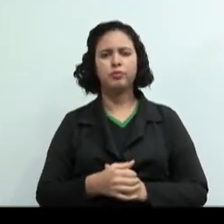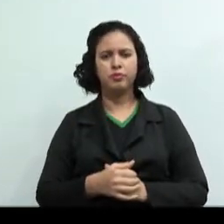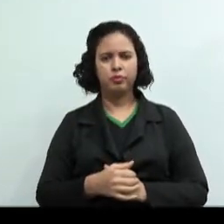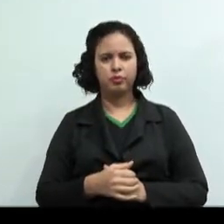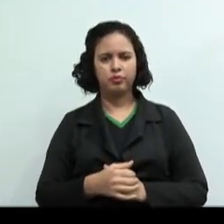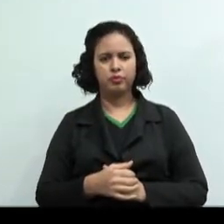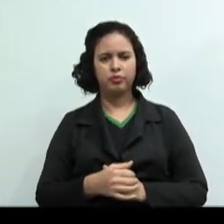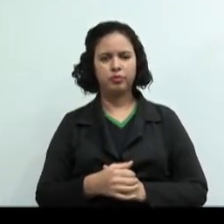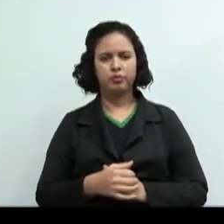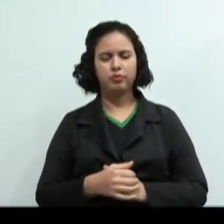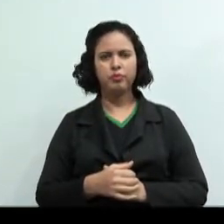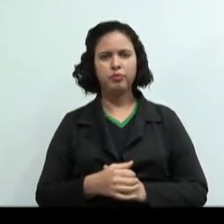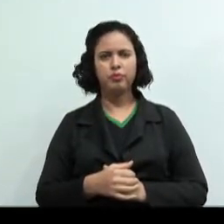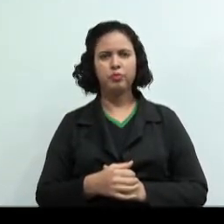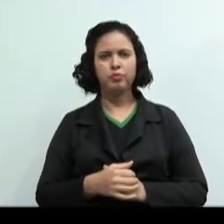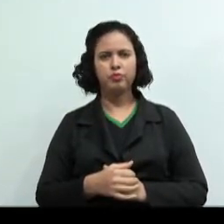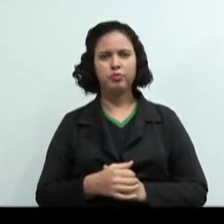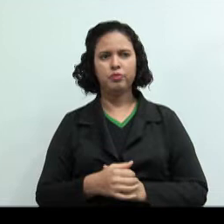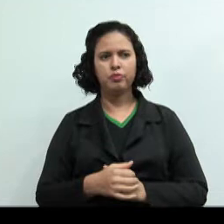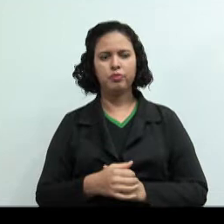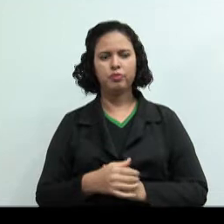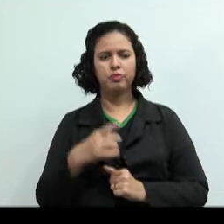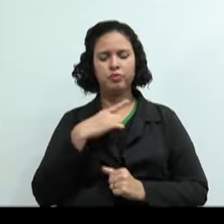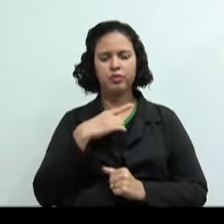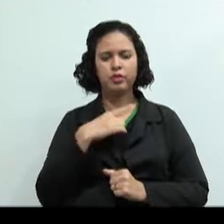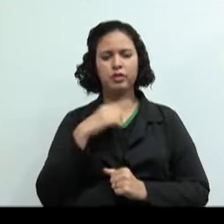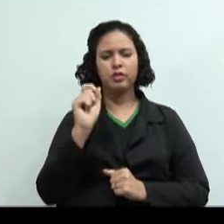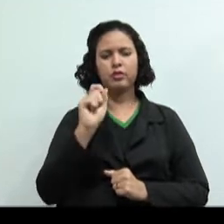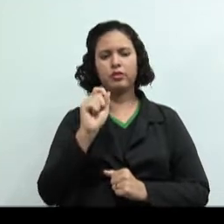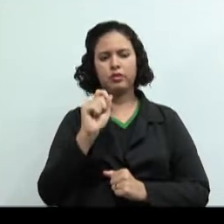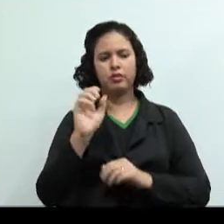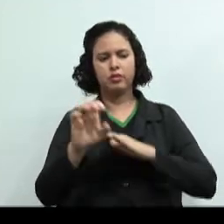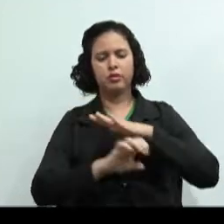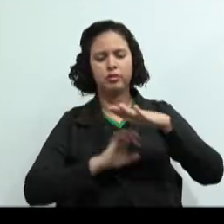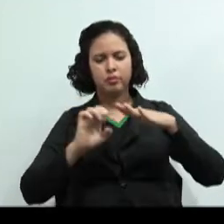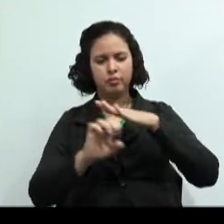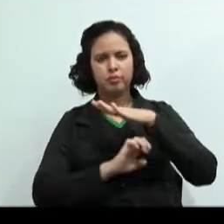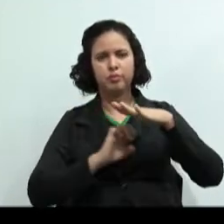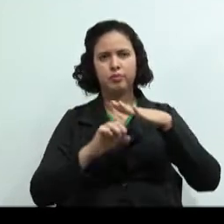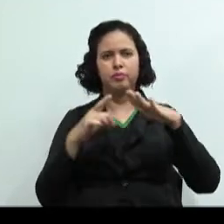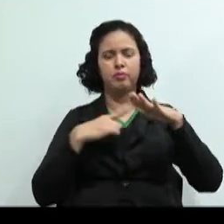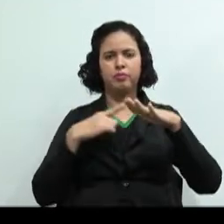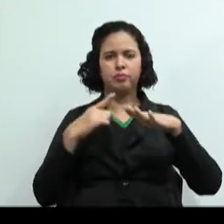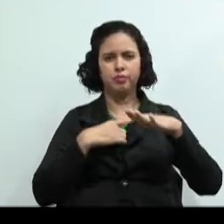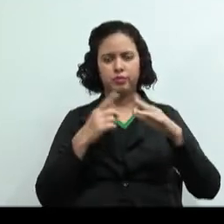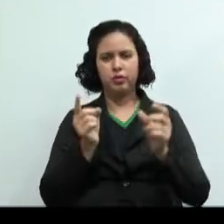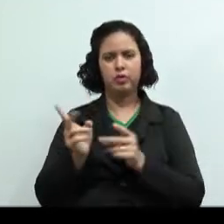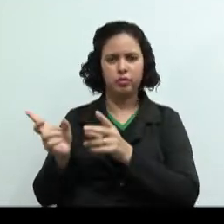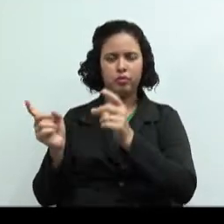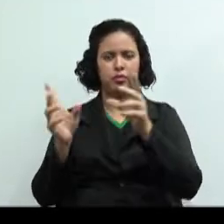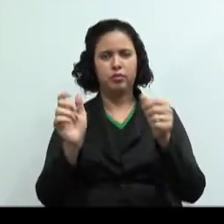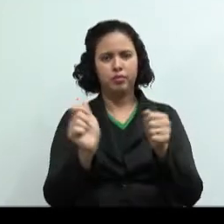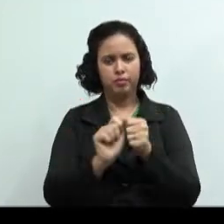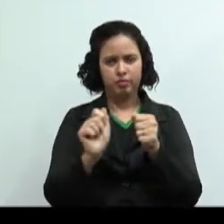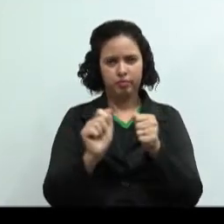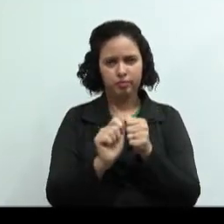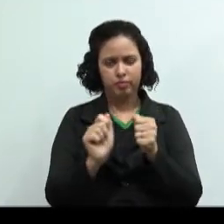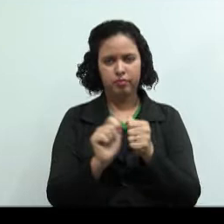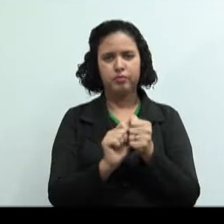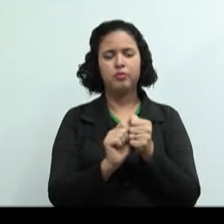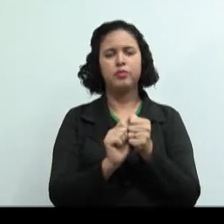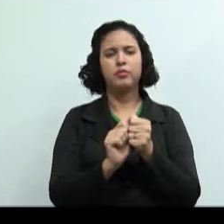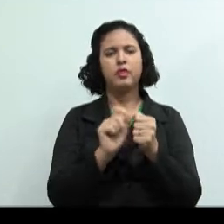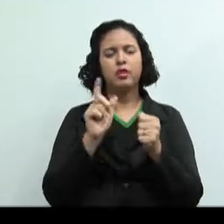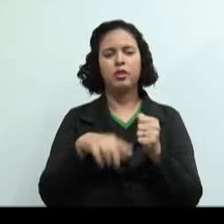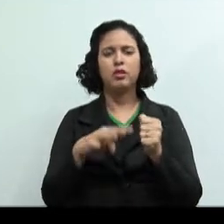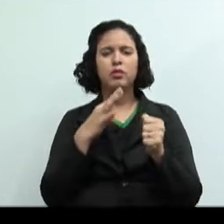Durante o período mercantilista, as empresas viviam basicamente do comércio e na fabricação. Dessa forma, era simples chegar